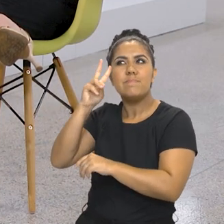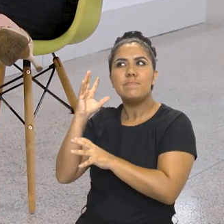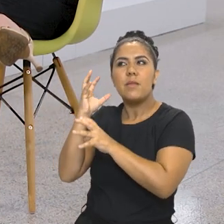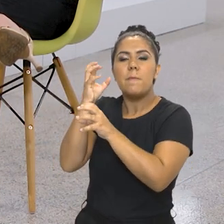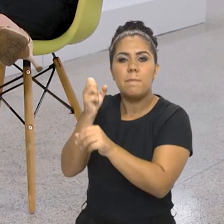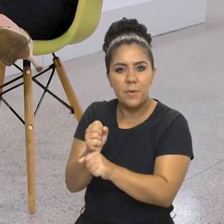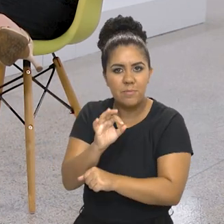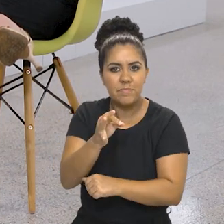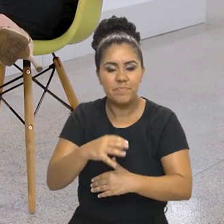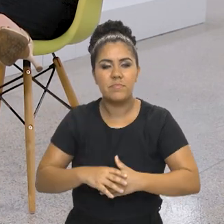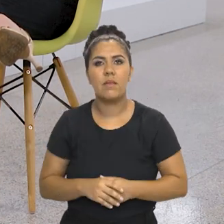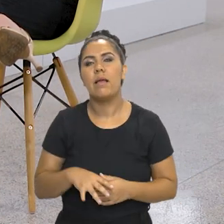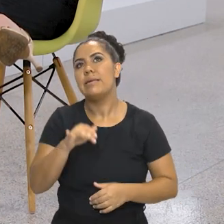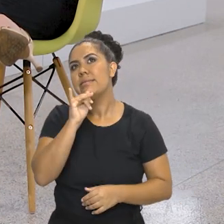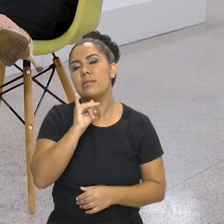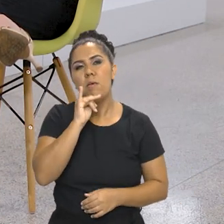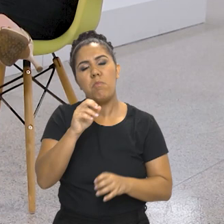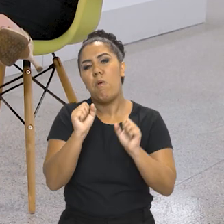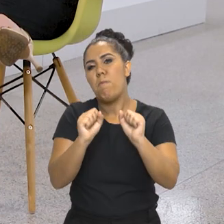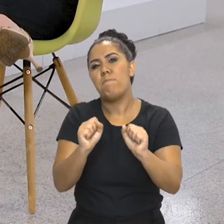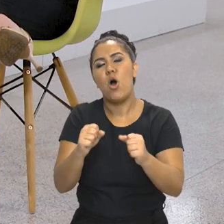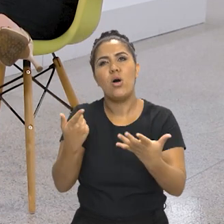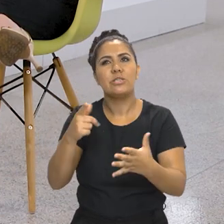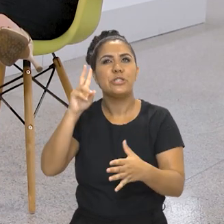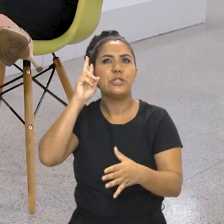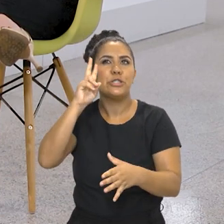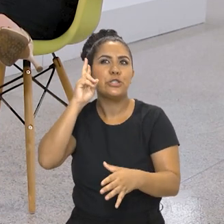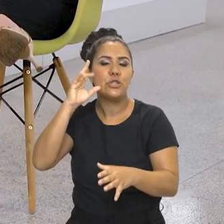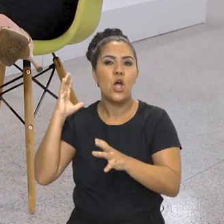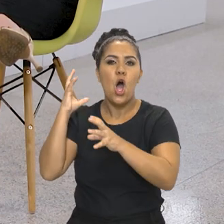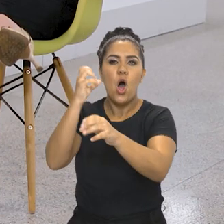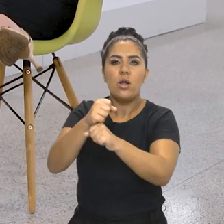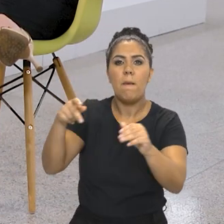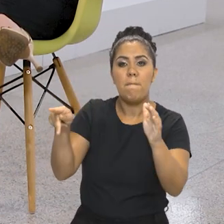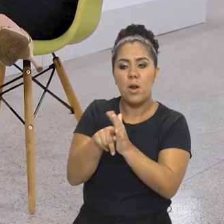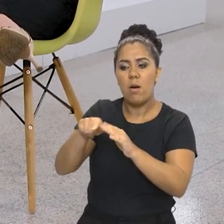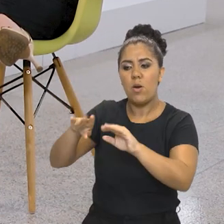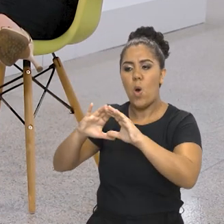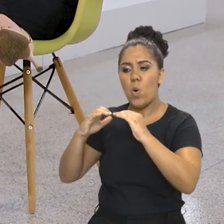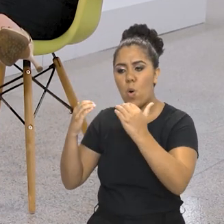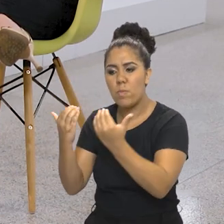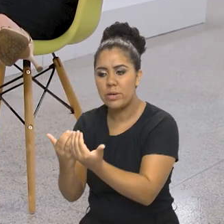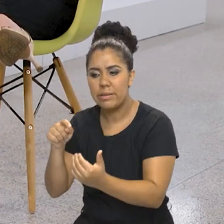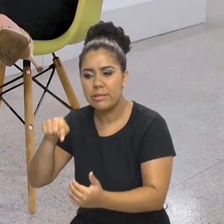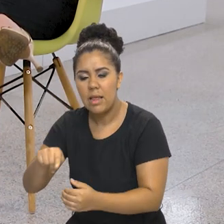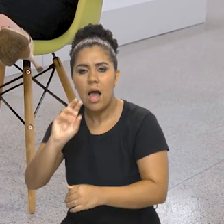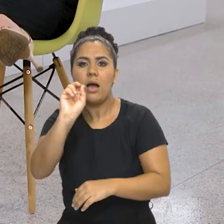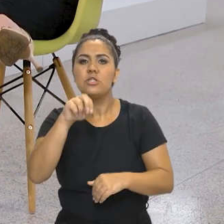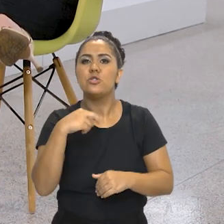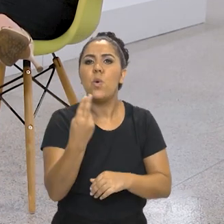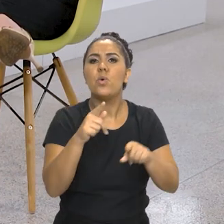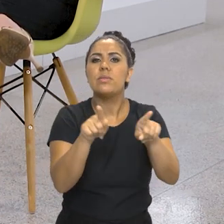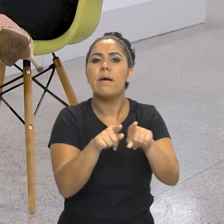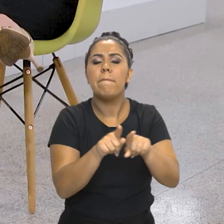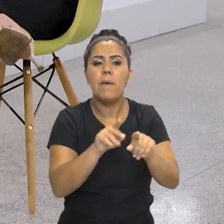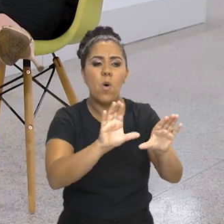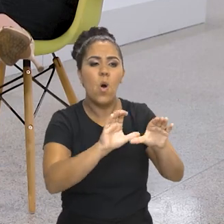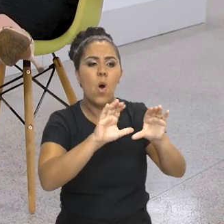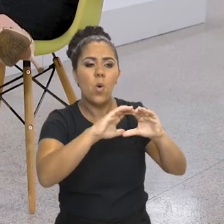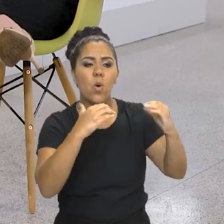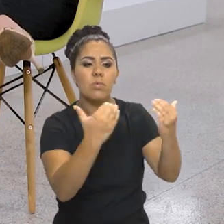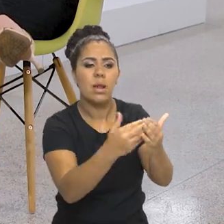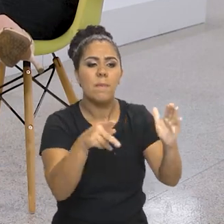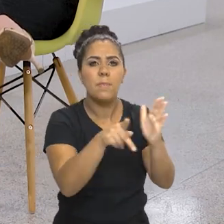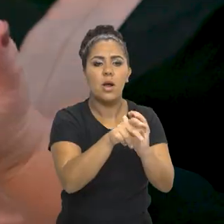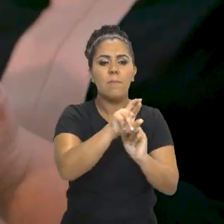pode ser algo que tenha, sei lá, história dentro de uma comunidade, uma comunidade ribeirinha ou